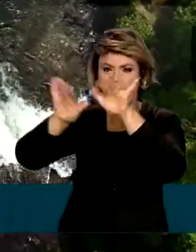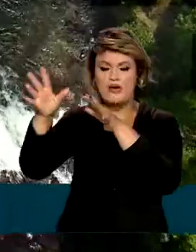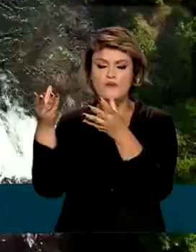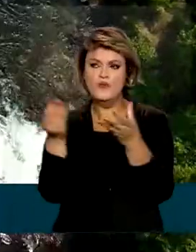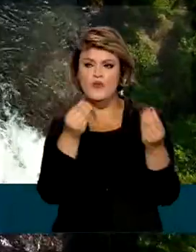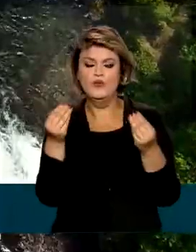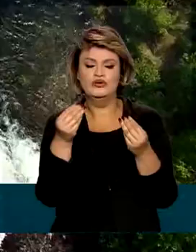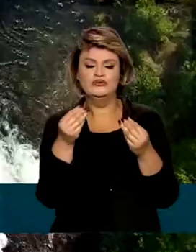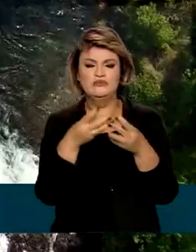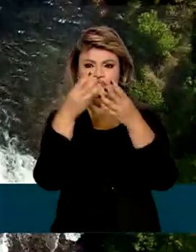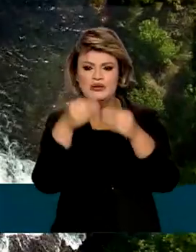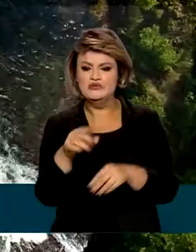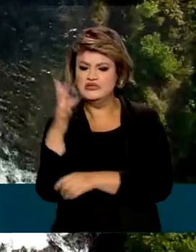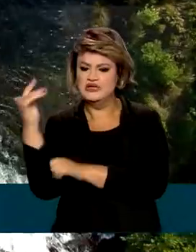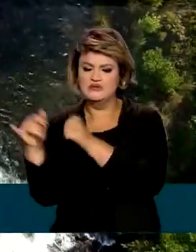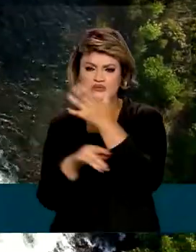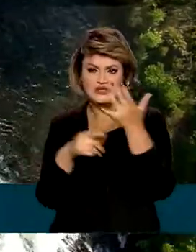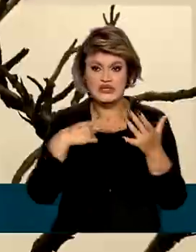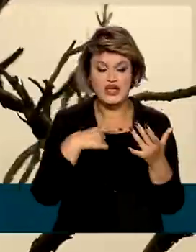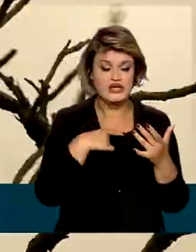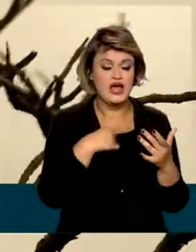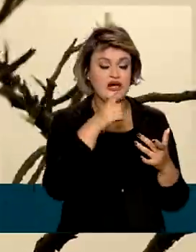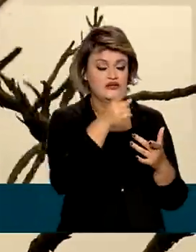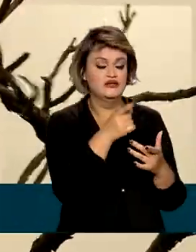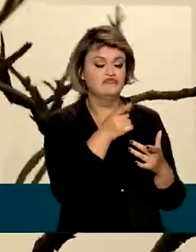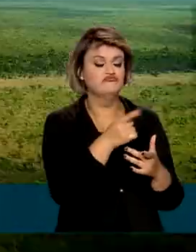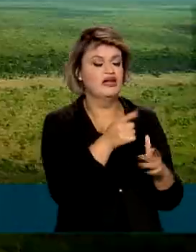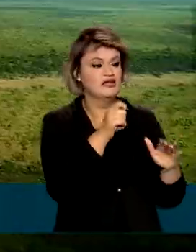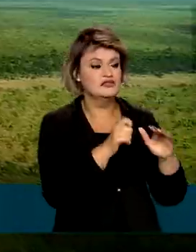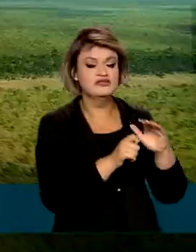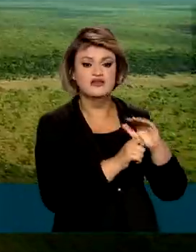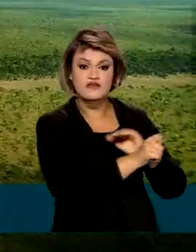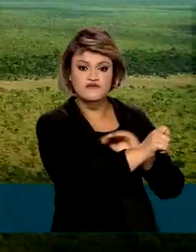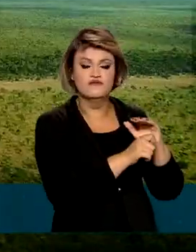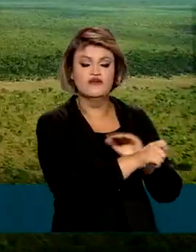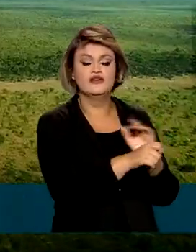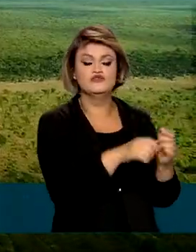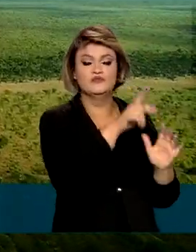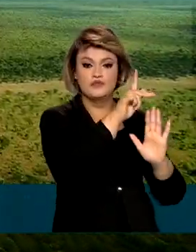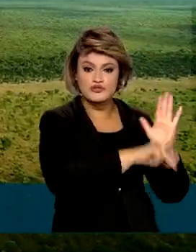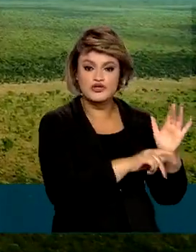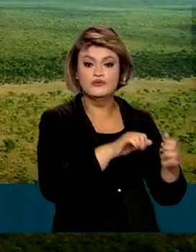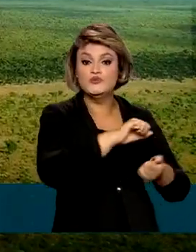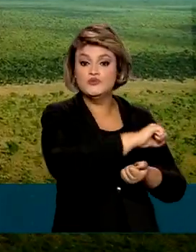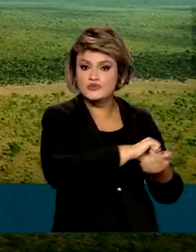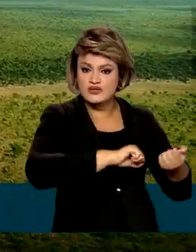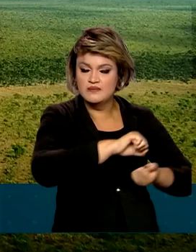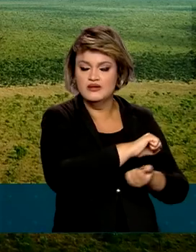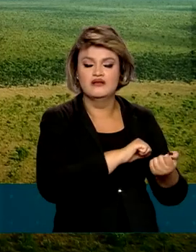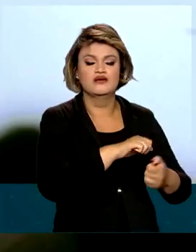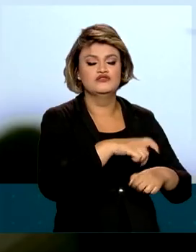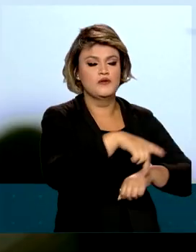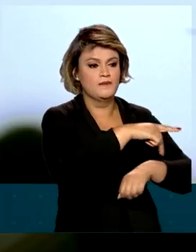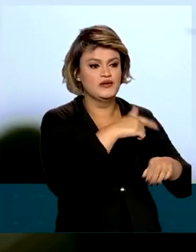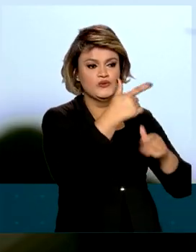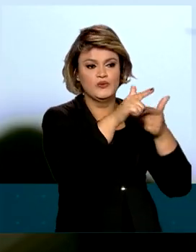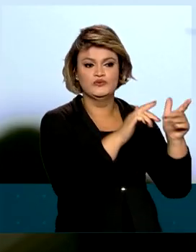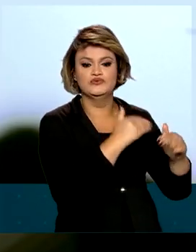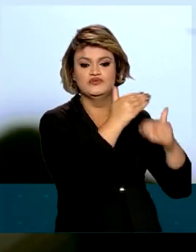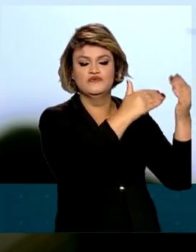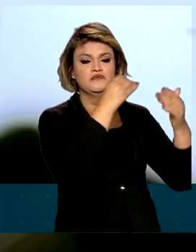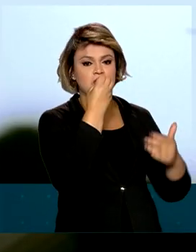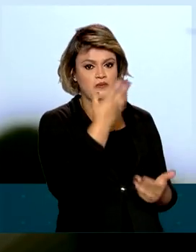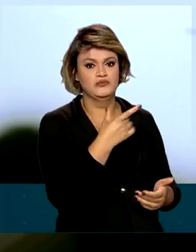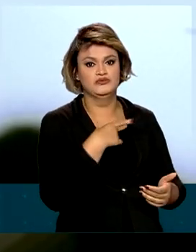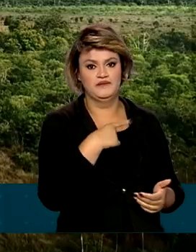o prejuízo causado à camada de ozônio, financiando projetos de sustentabilidade em países em desenvolvimento.